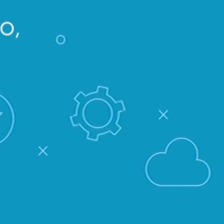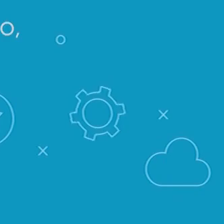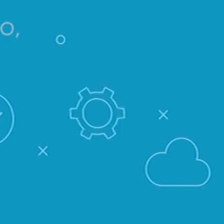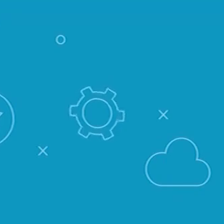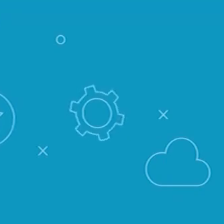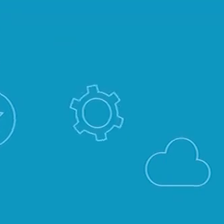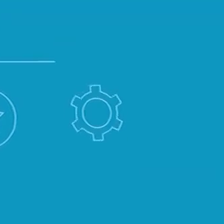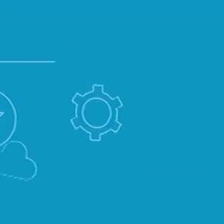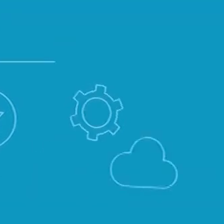Transcrição Legendas por Quintena Coelho